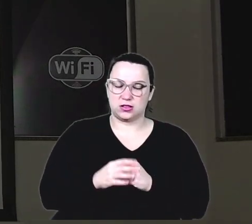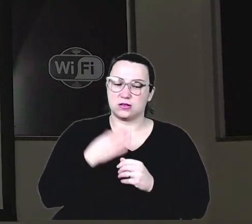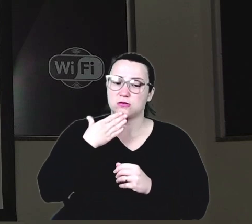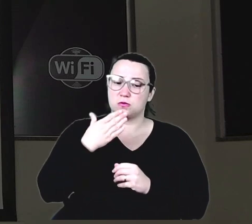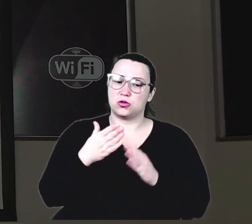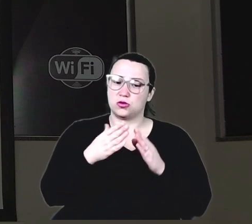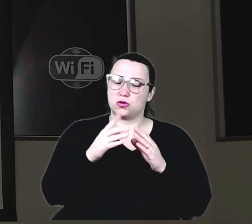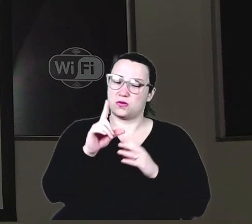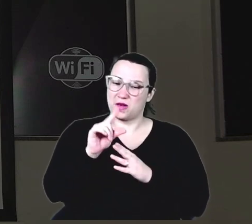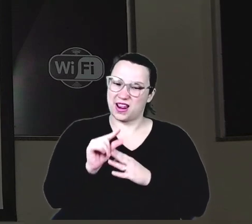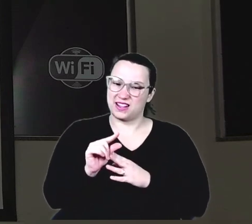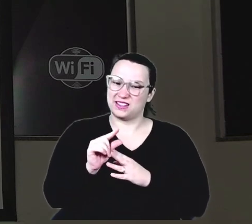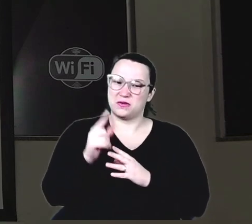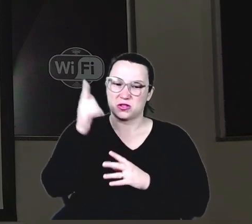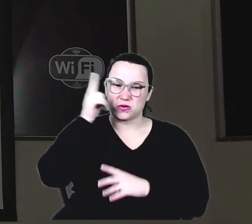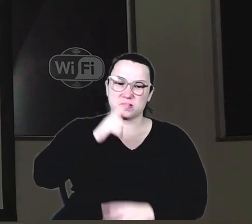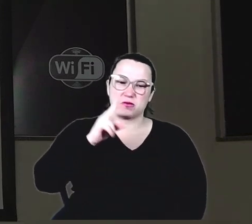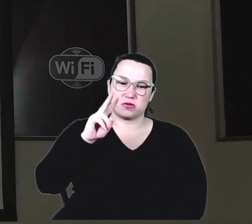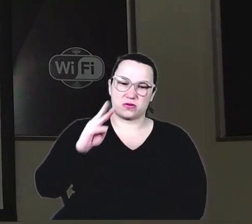conseguimos 2 milhões.